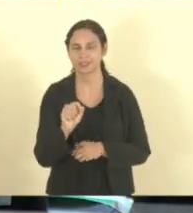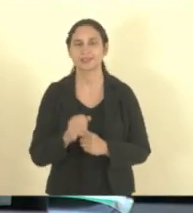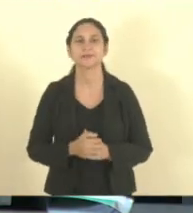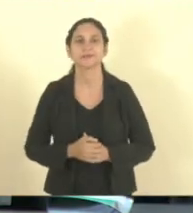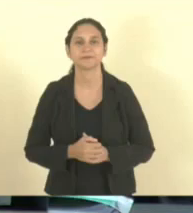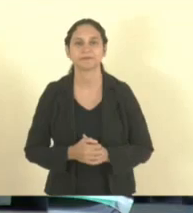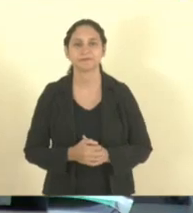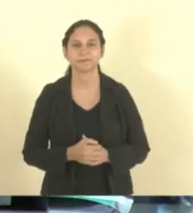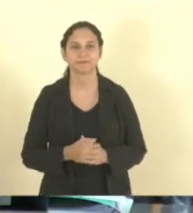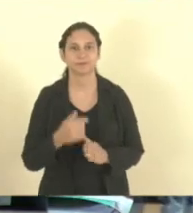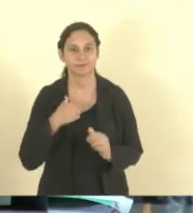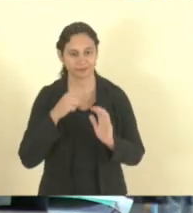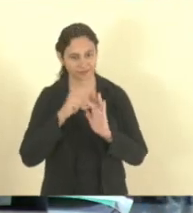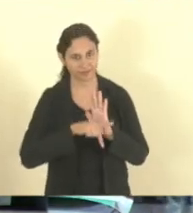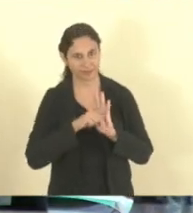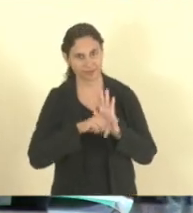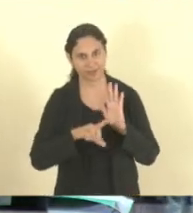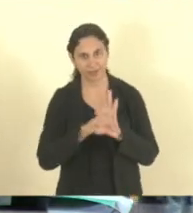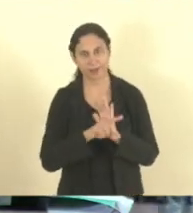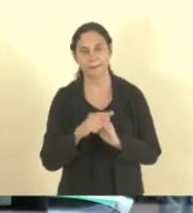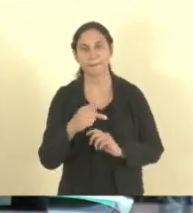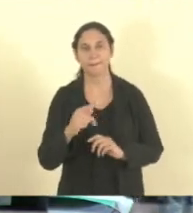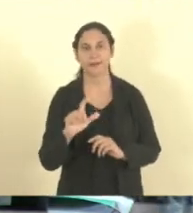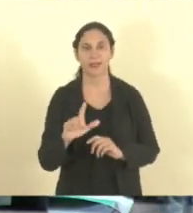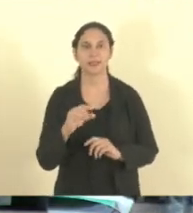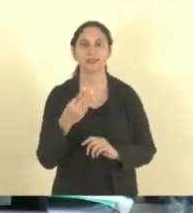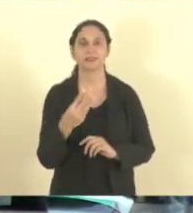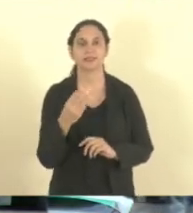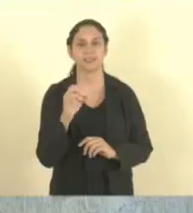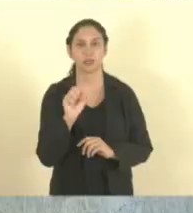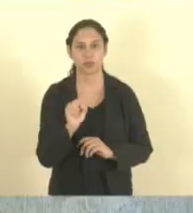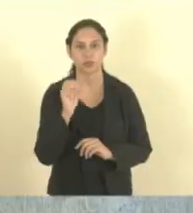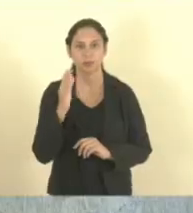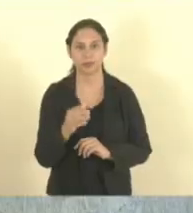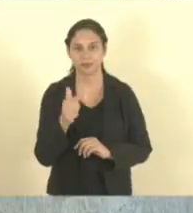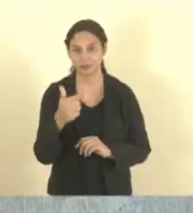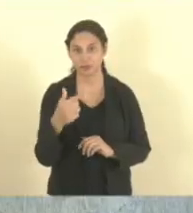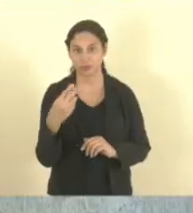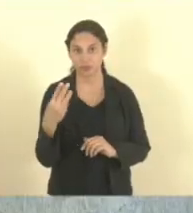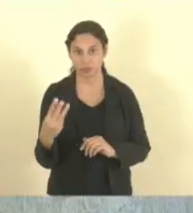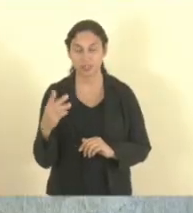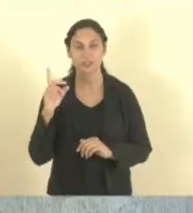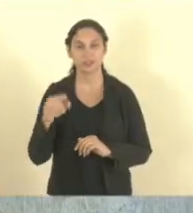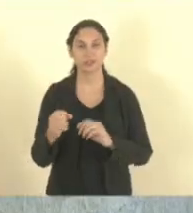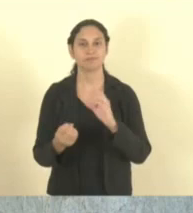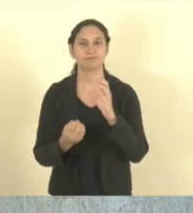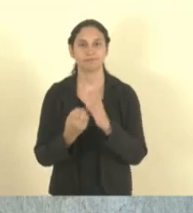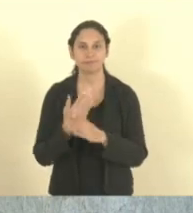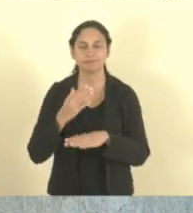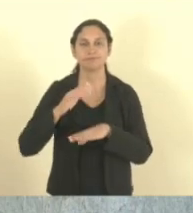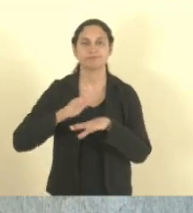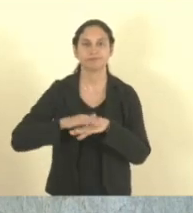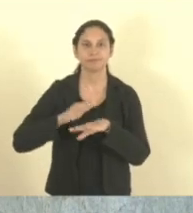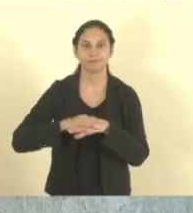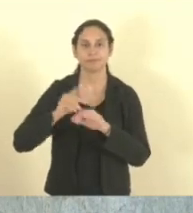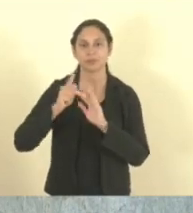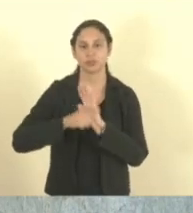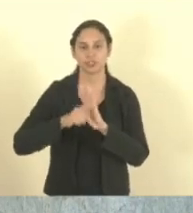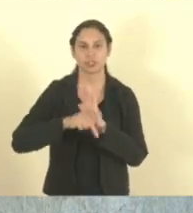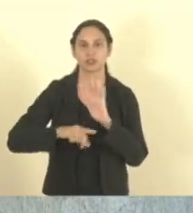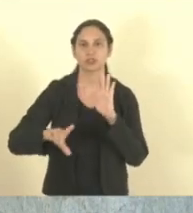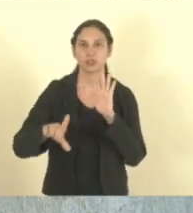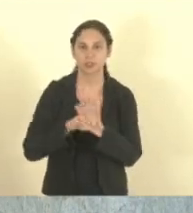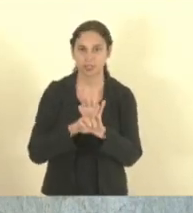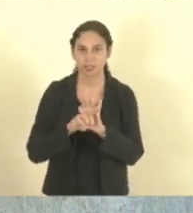Presidente, status do item 1, PL 3823, de Autoria do Deputado Colega Dari Pagung, fica vedado no âmbito do Estado Espírito